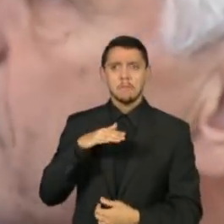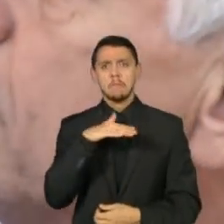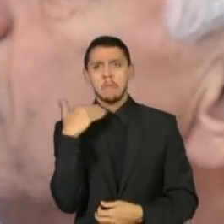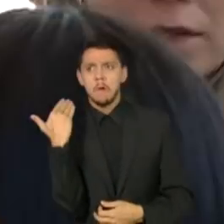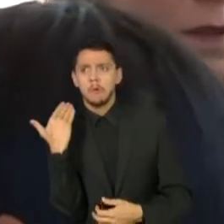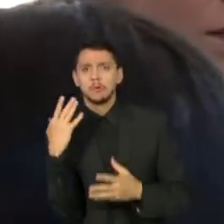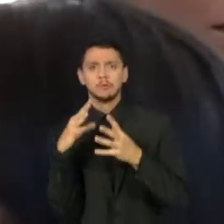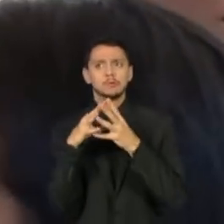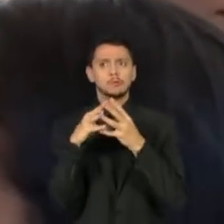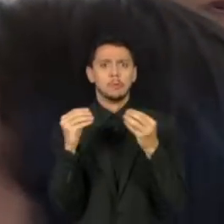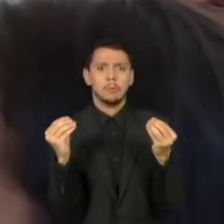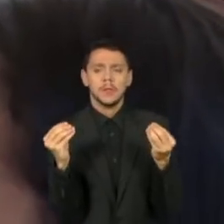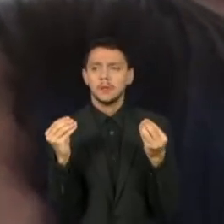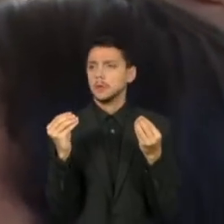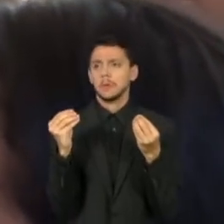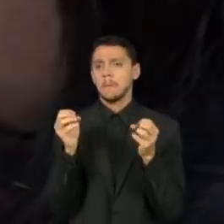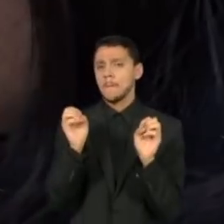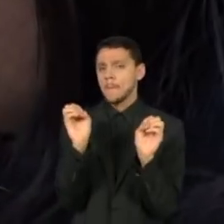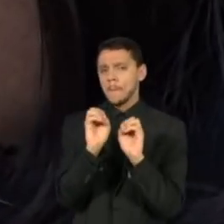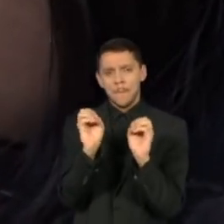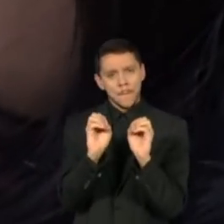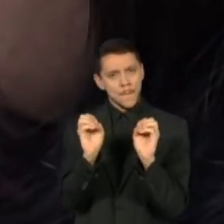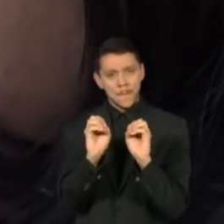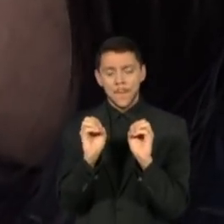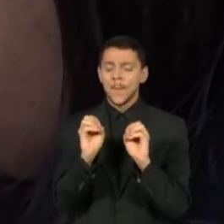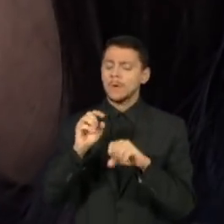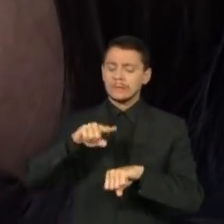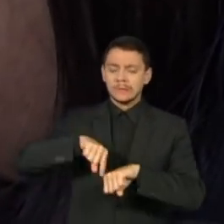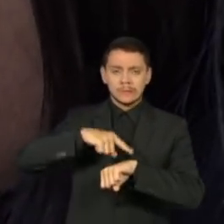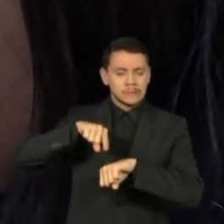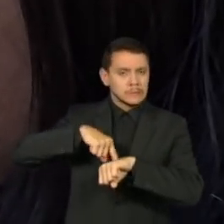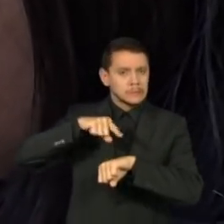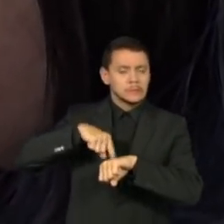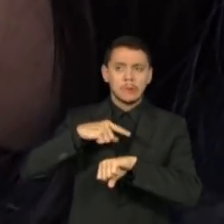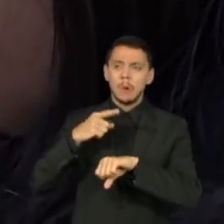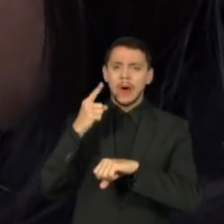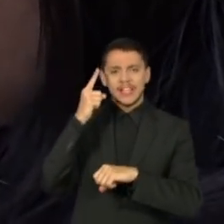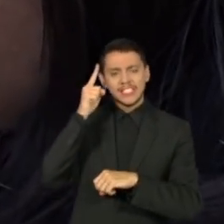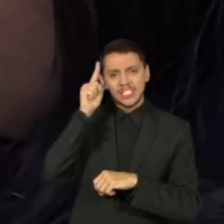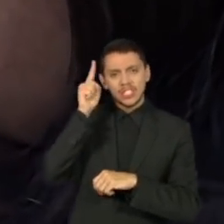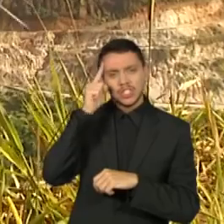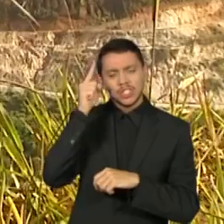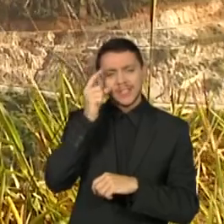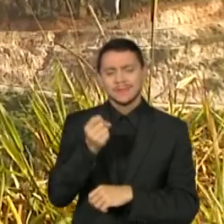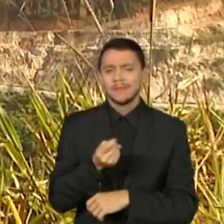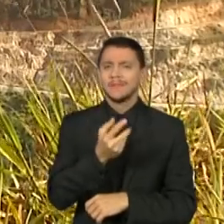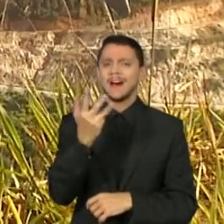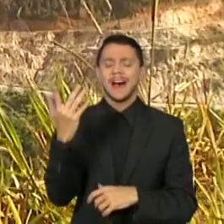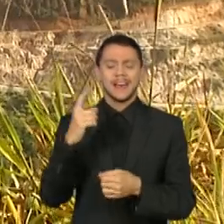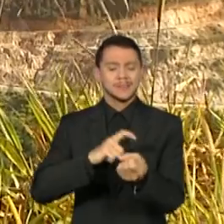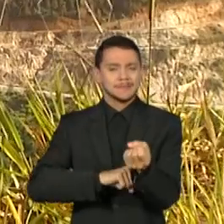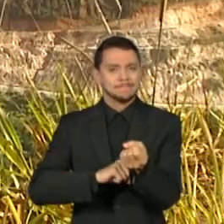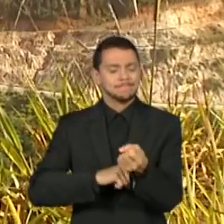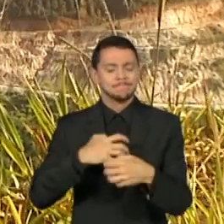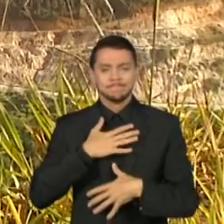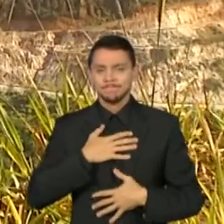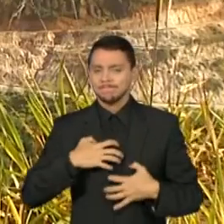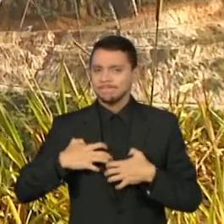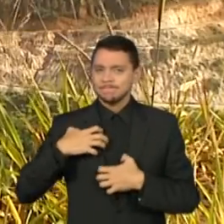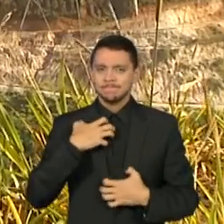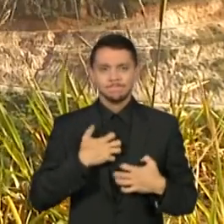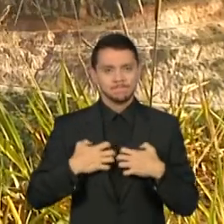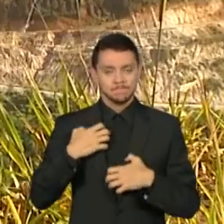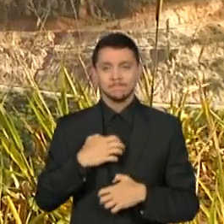desaparecido. Foram horas, dias de tensão. Desde então, ações na